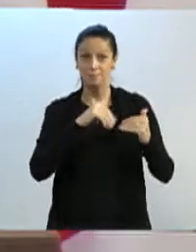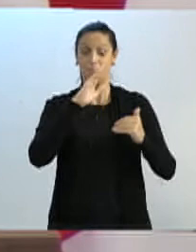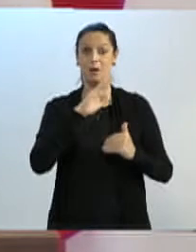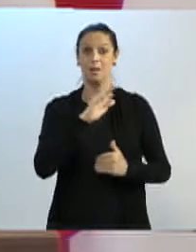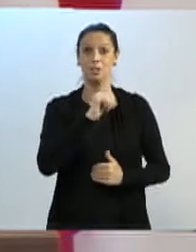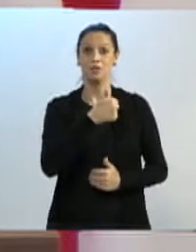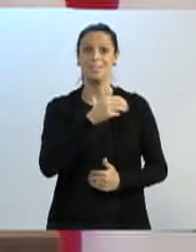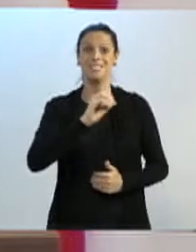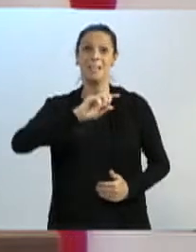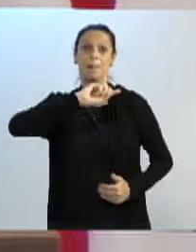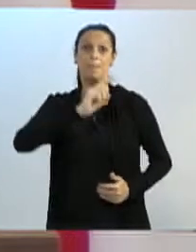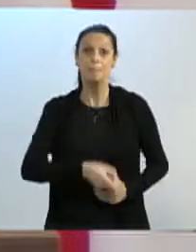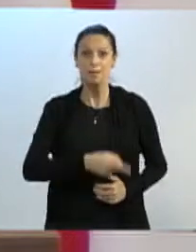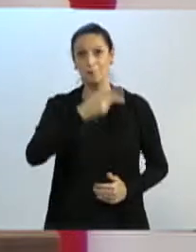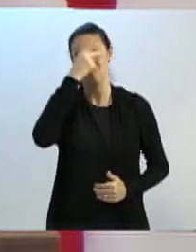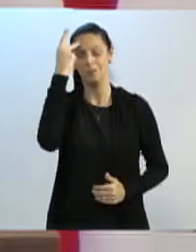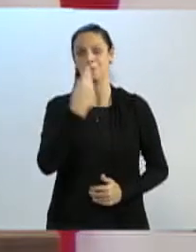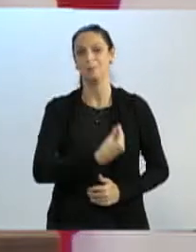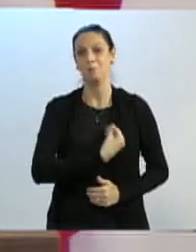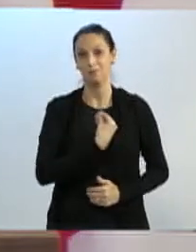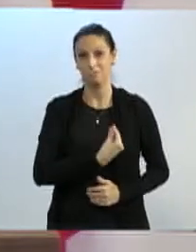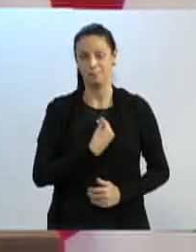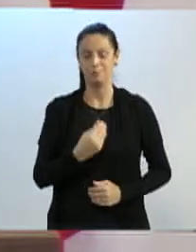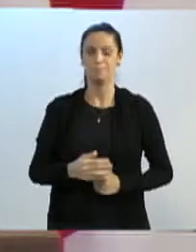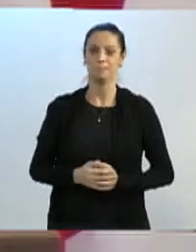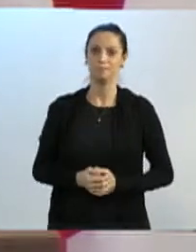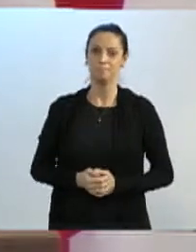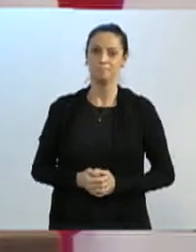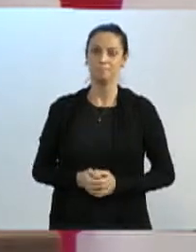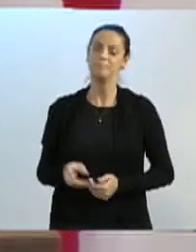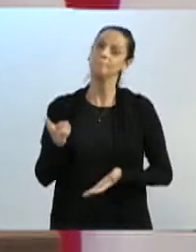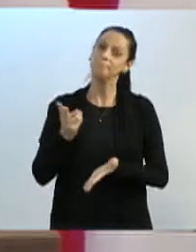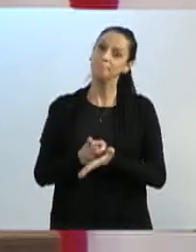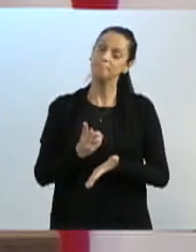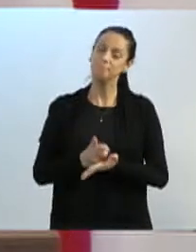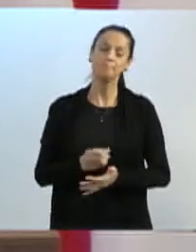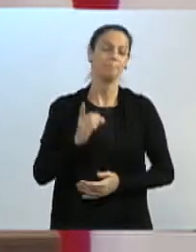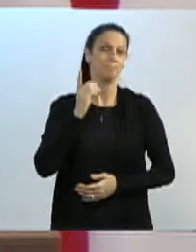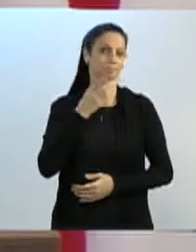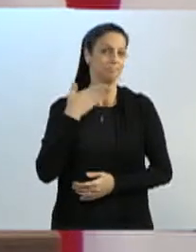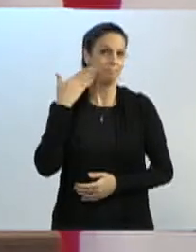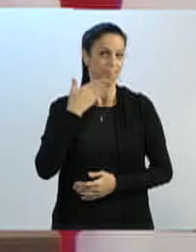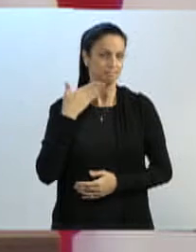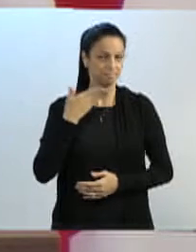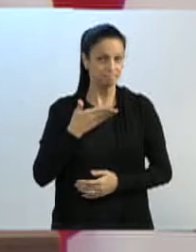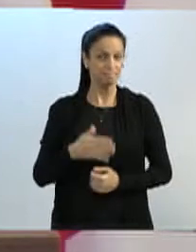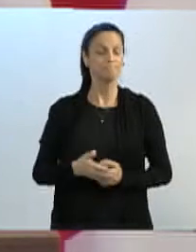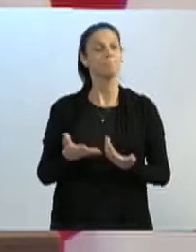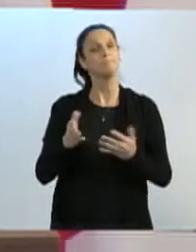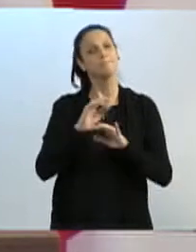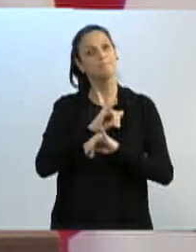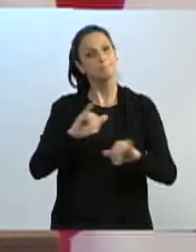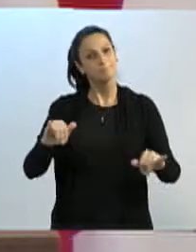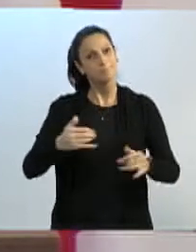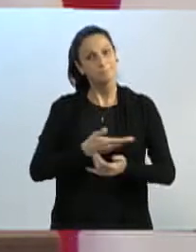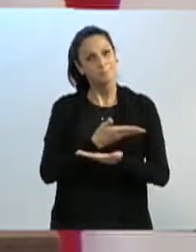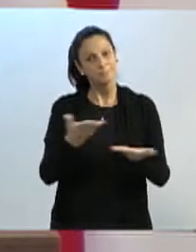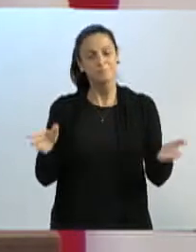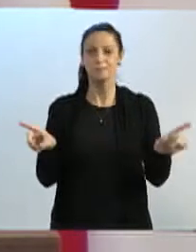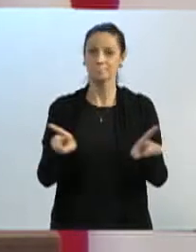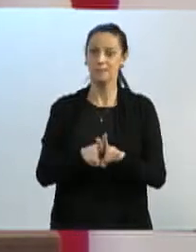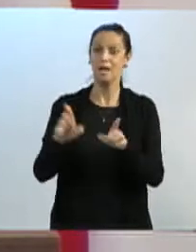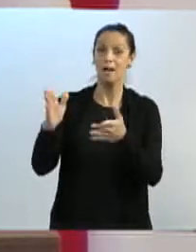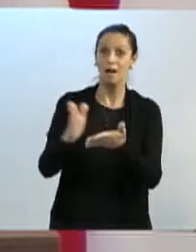E dando seguimento ao meu pronunciamento, eu gostaria aqui de trazer também mais algumas